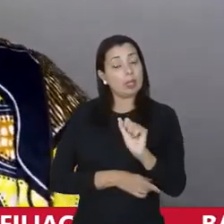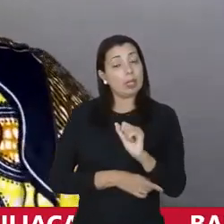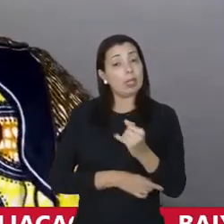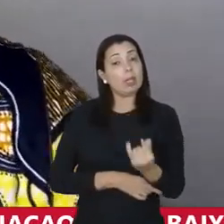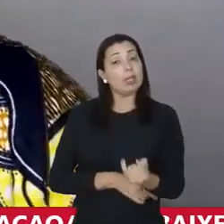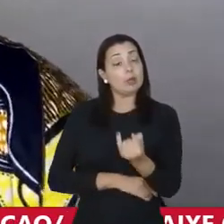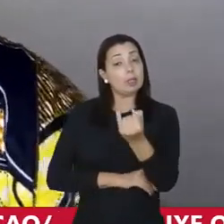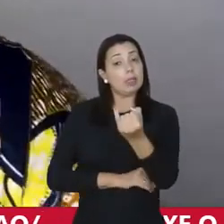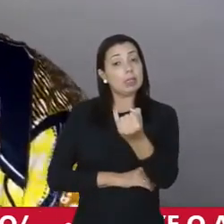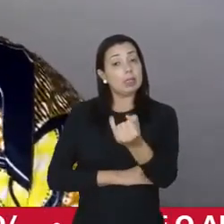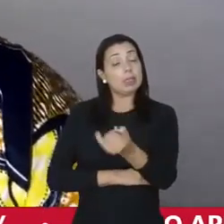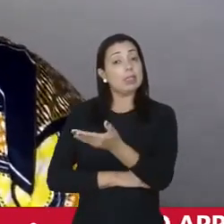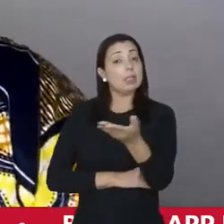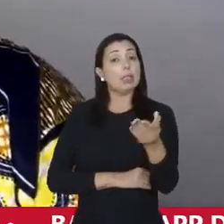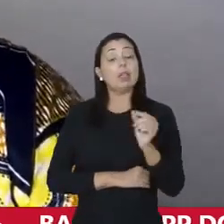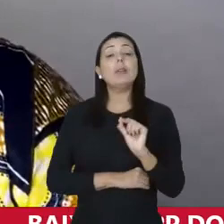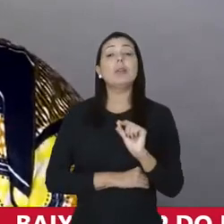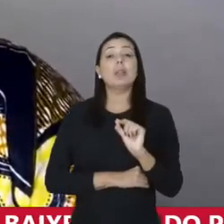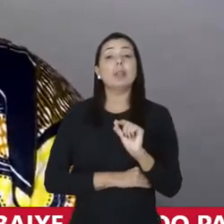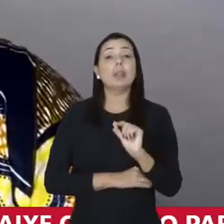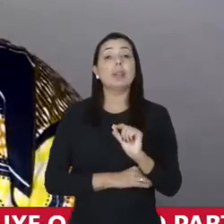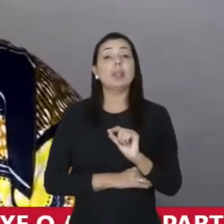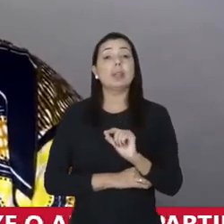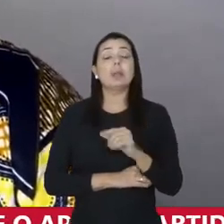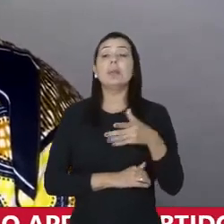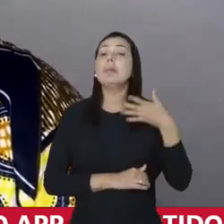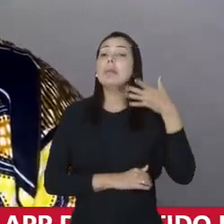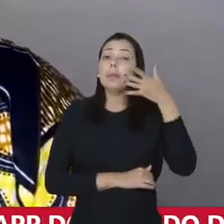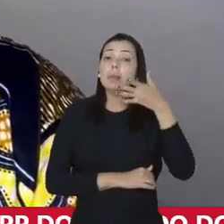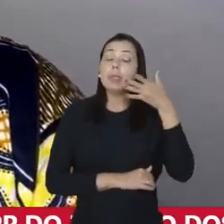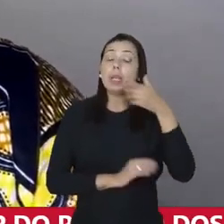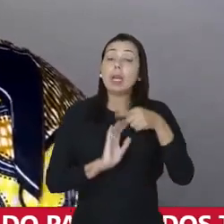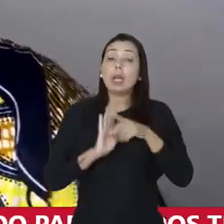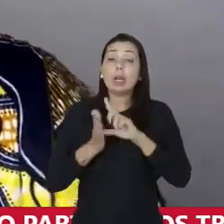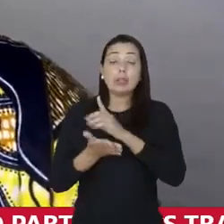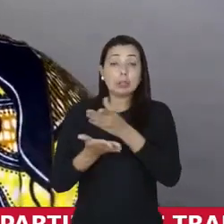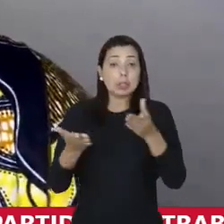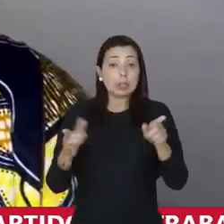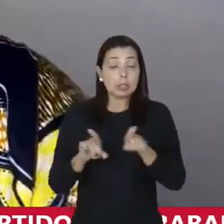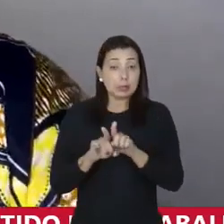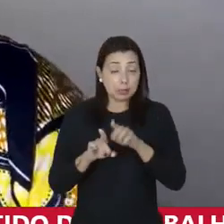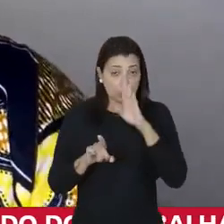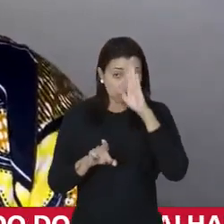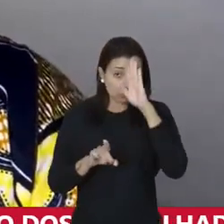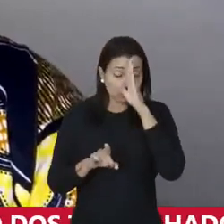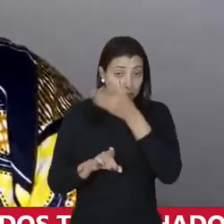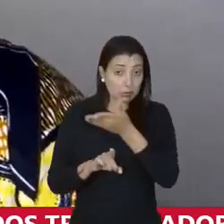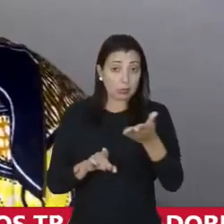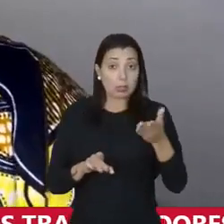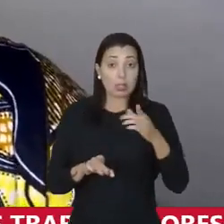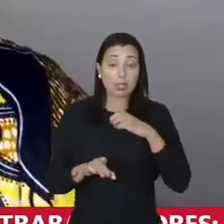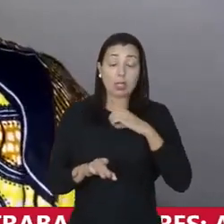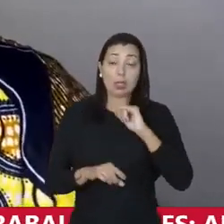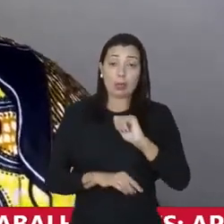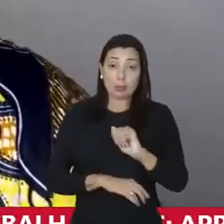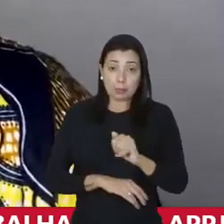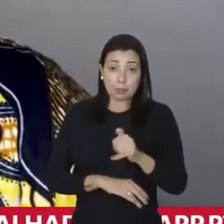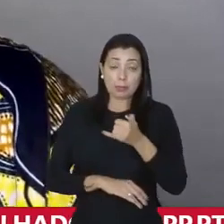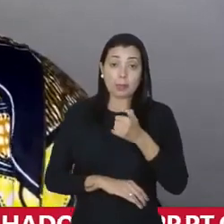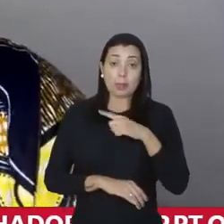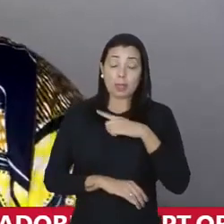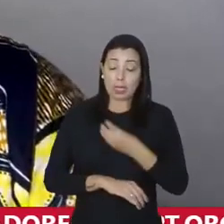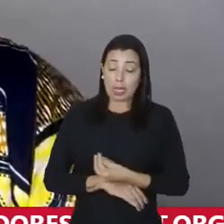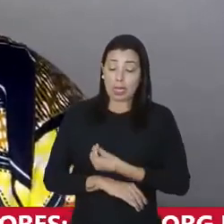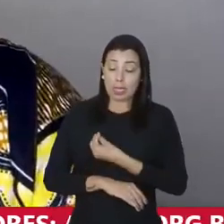importância do que é ser uma parlamentar antirracista, e principalmente por ter a oportunidade de estar